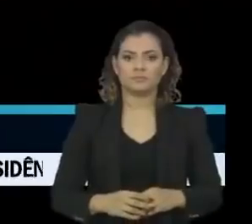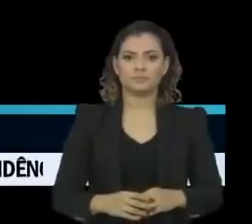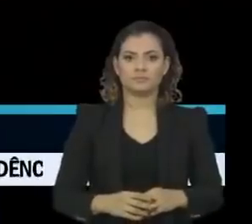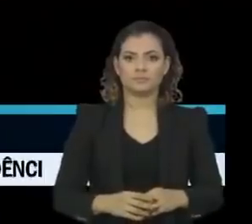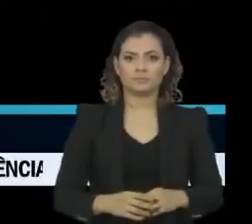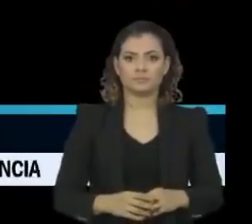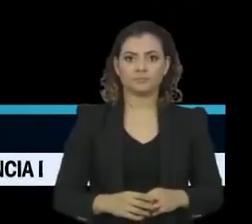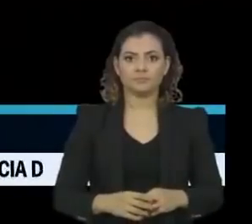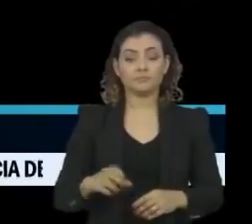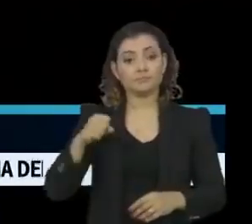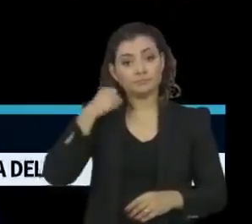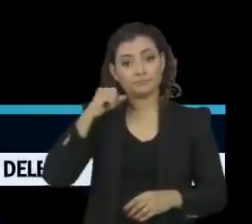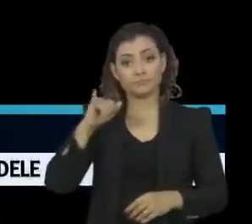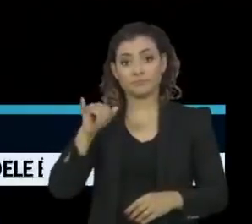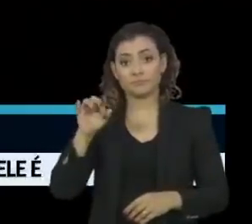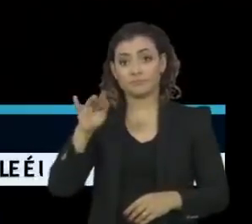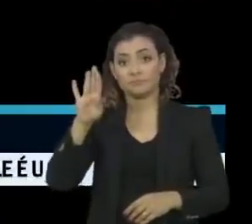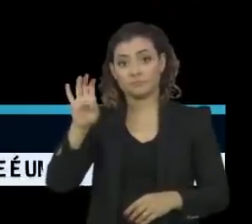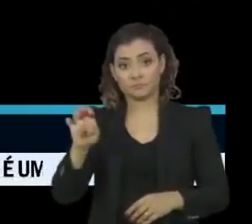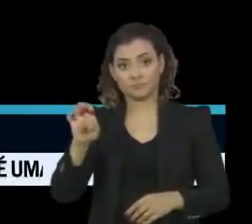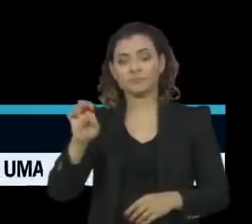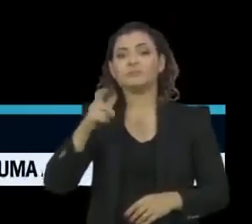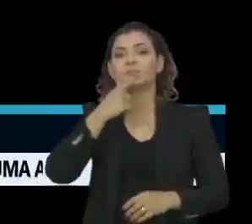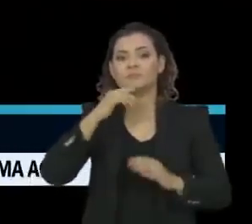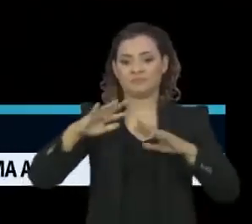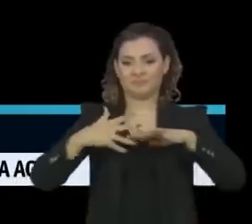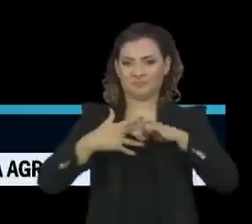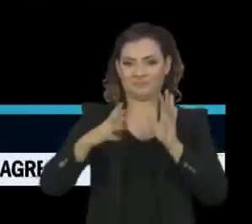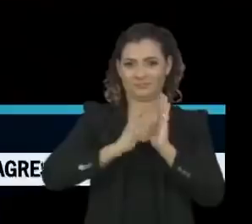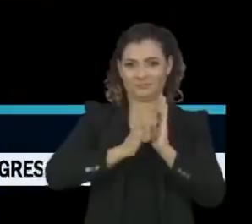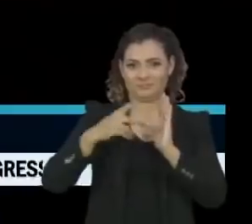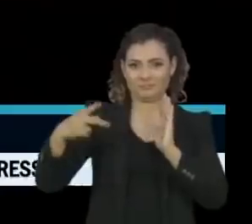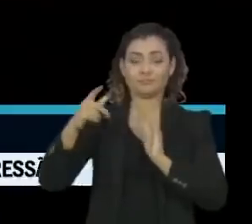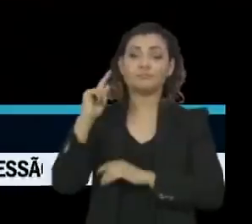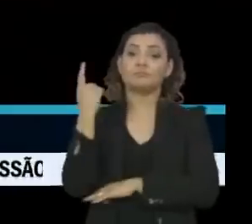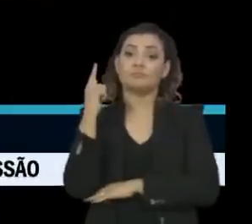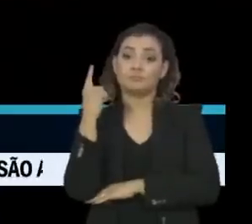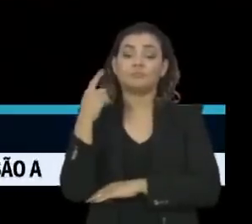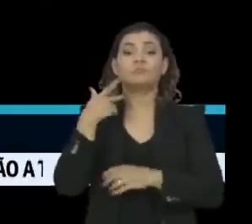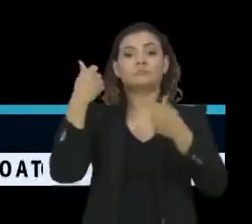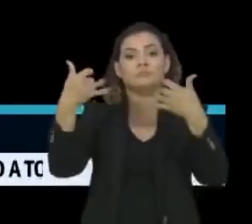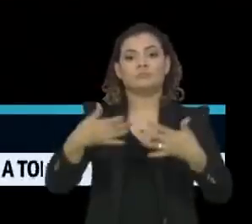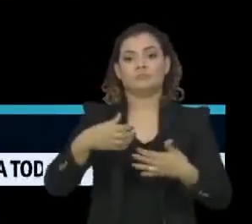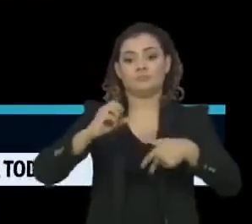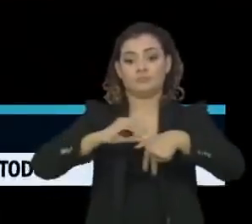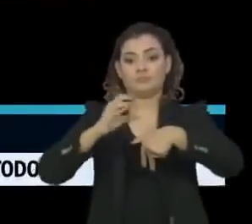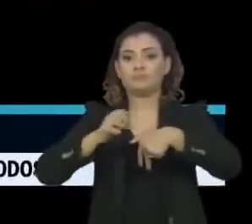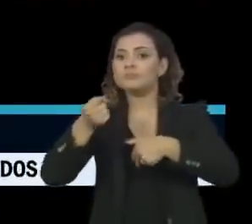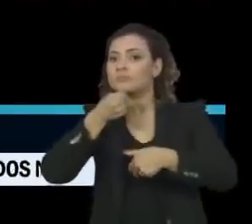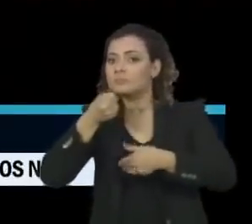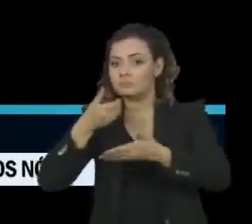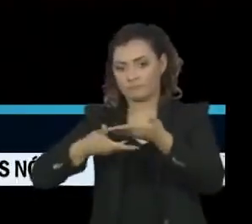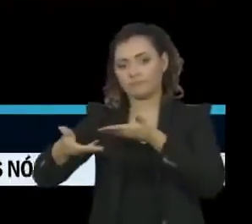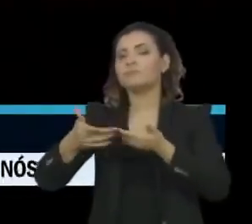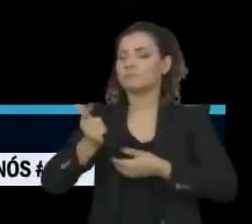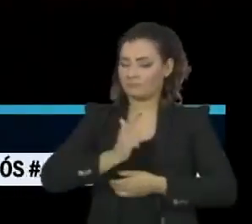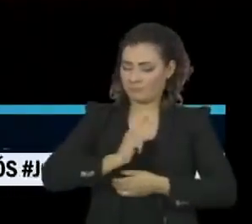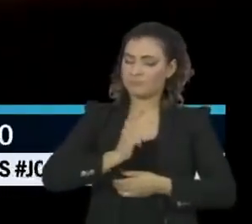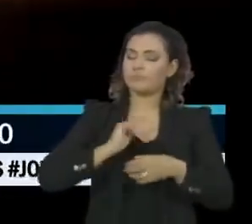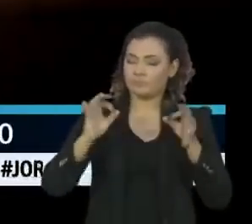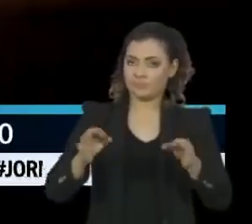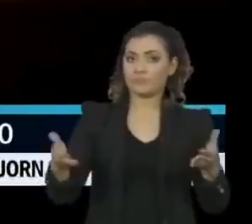O senador Jorge Cajuru, do Cidadania de Goiás, falou com exclusividade ao Jornal da Cultura. O parlamentar deu uma